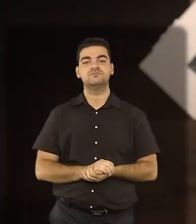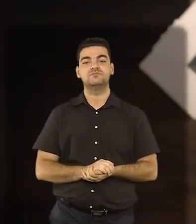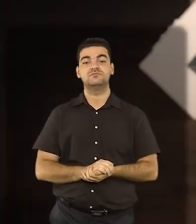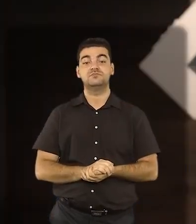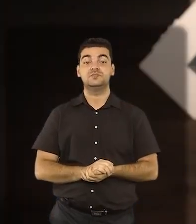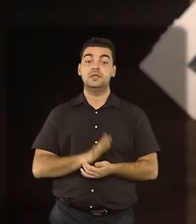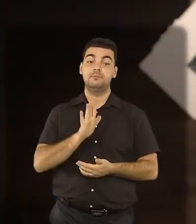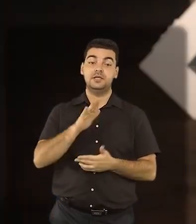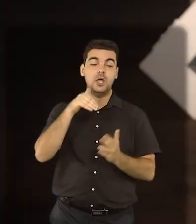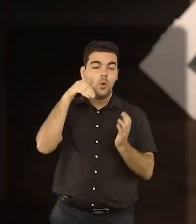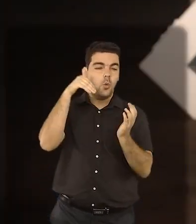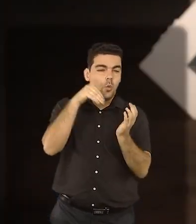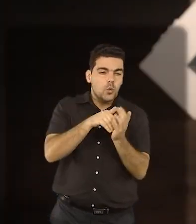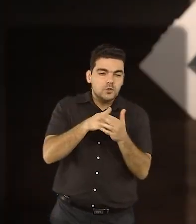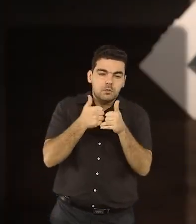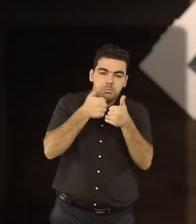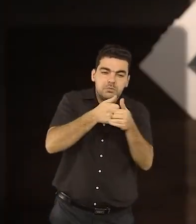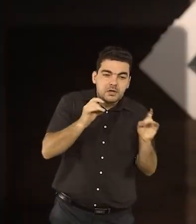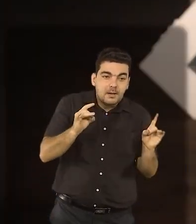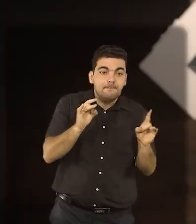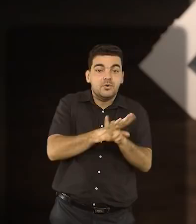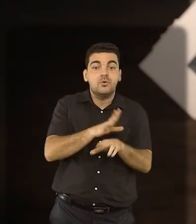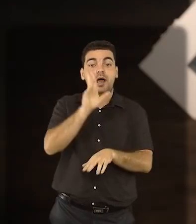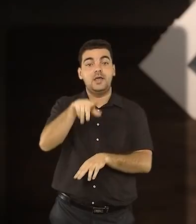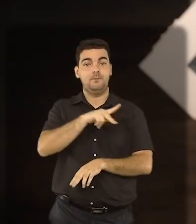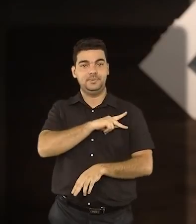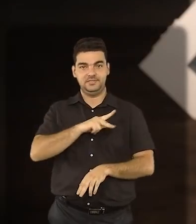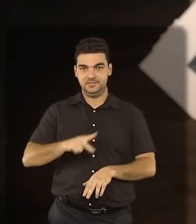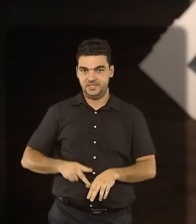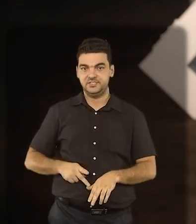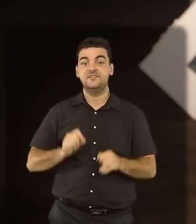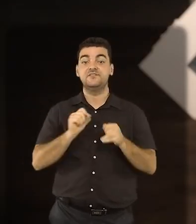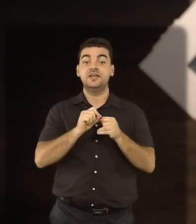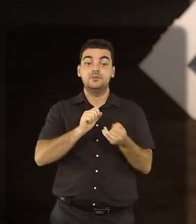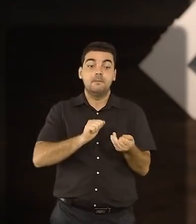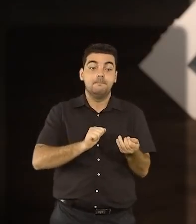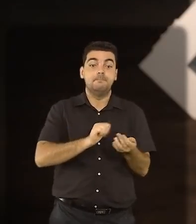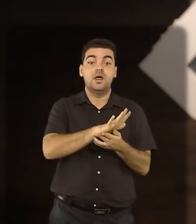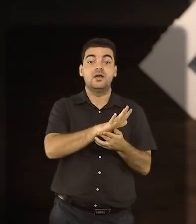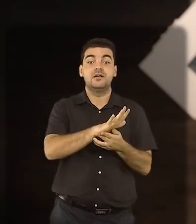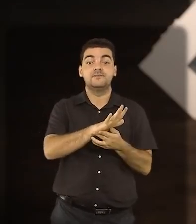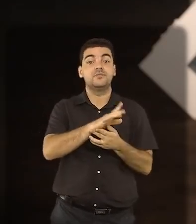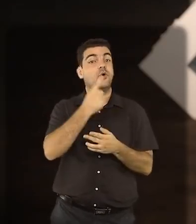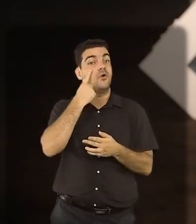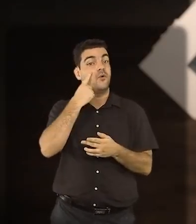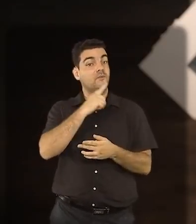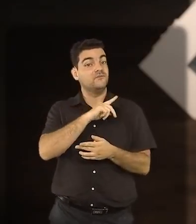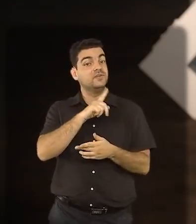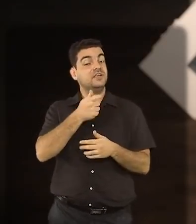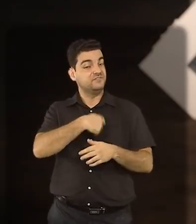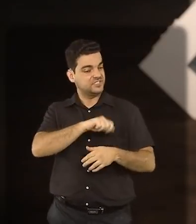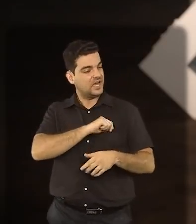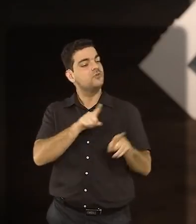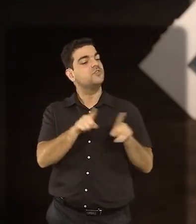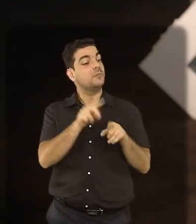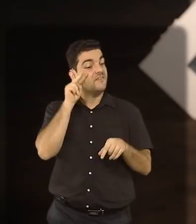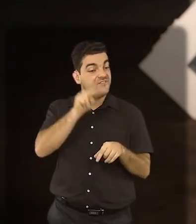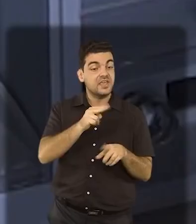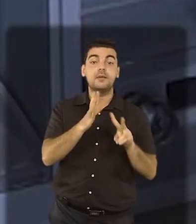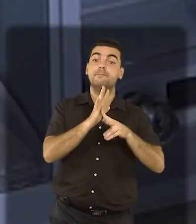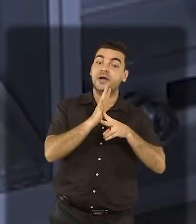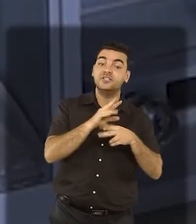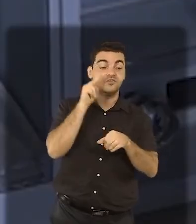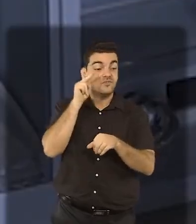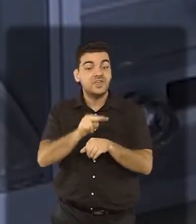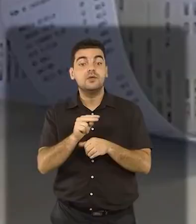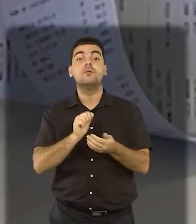o voto do último eleitor, o presidente da sessão imprime na frente dos fiscais dos partidos